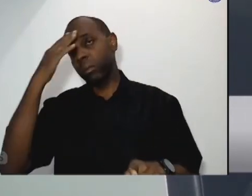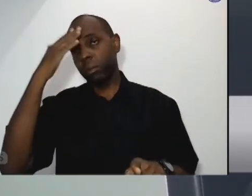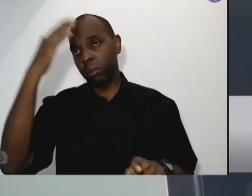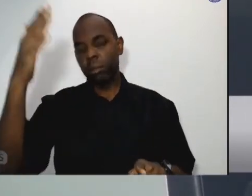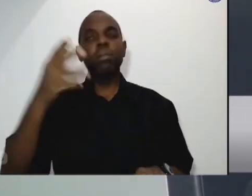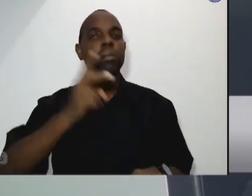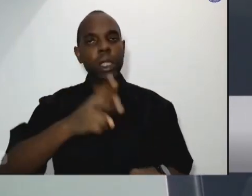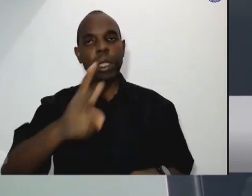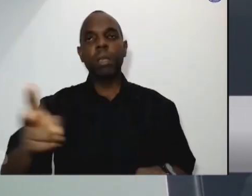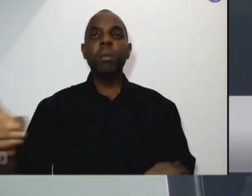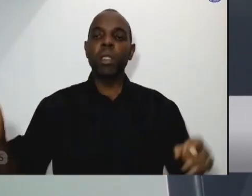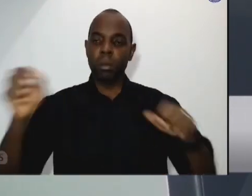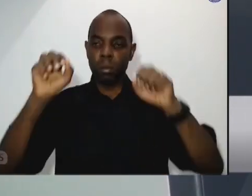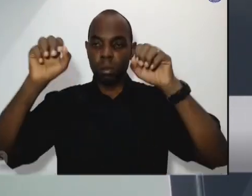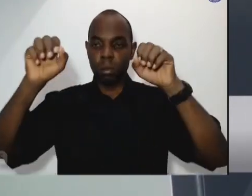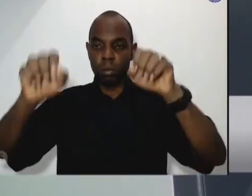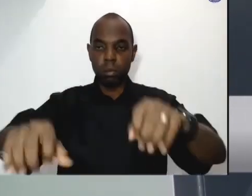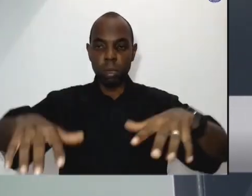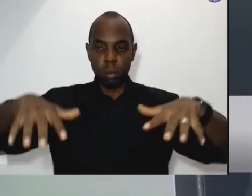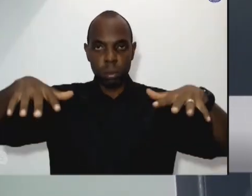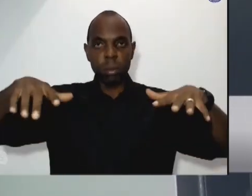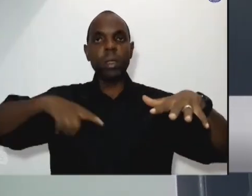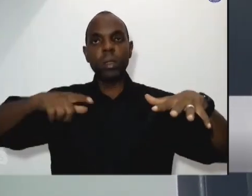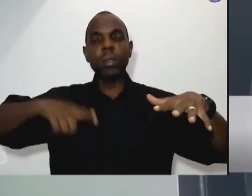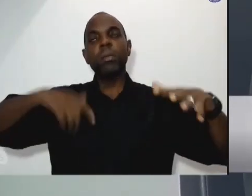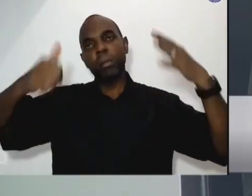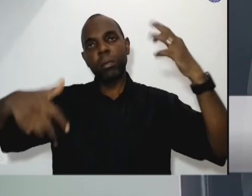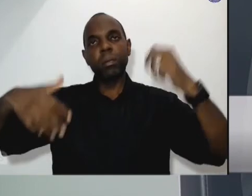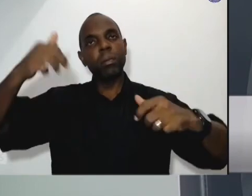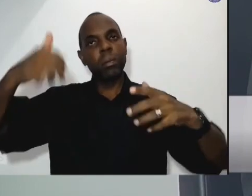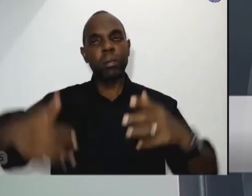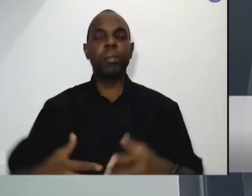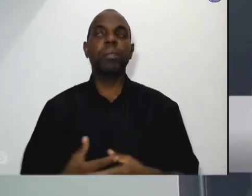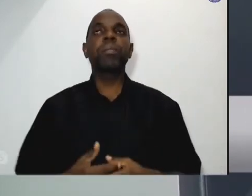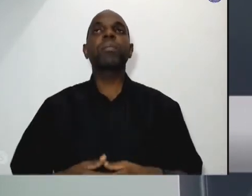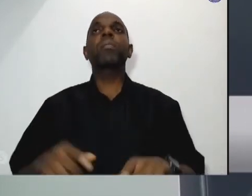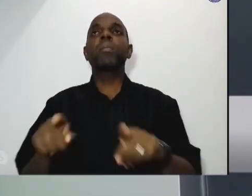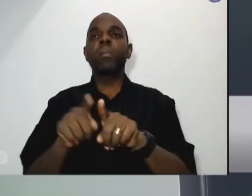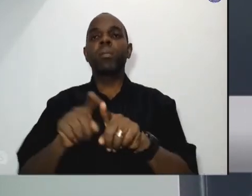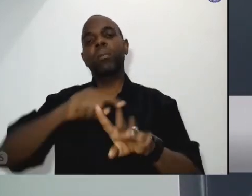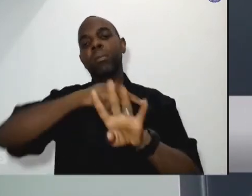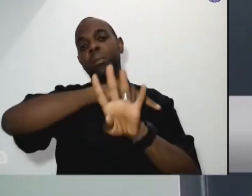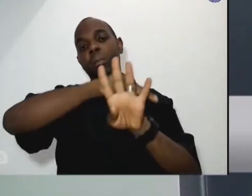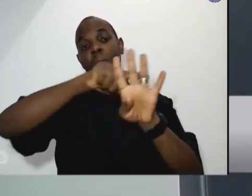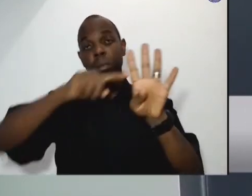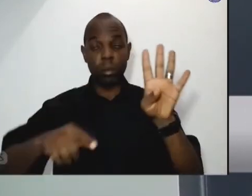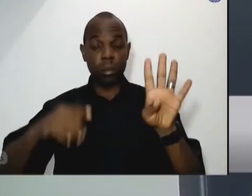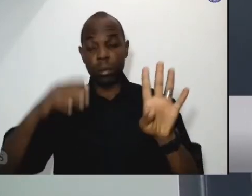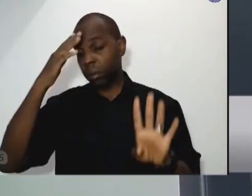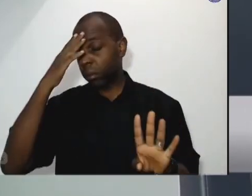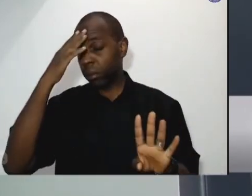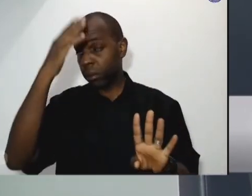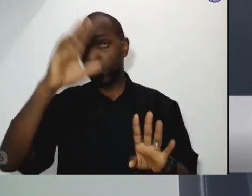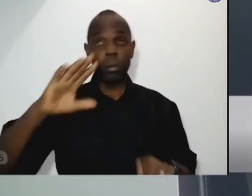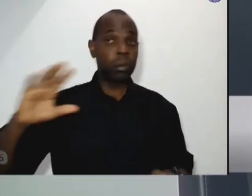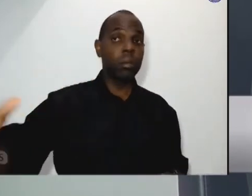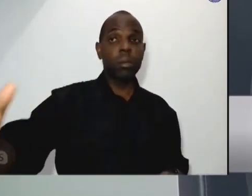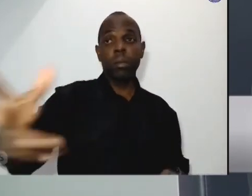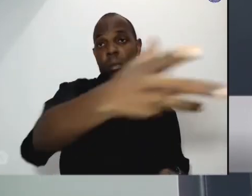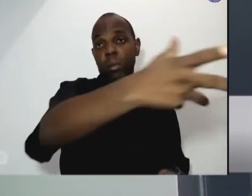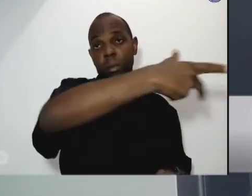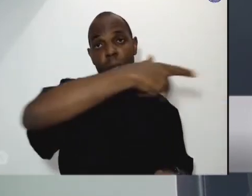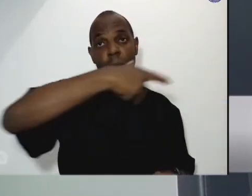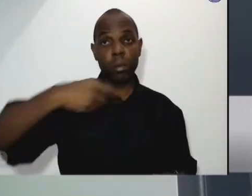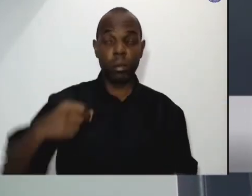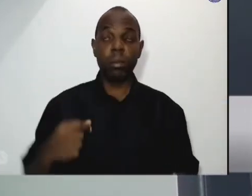queremos também em nome da equipe nossa da campanha da fraternidade agradecer a presença de todos vocês aí o Everton que